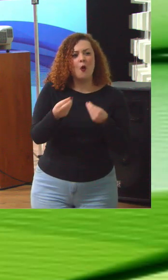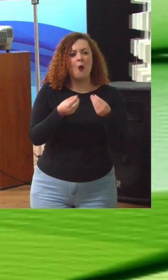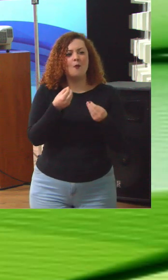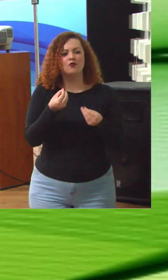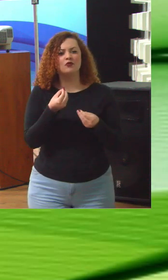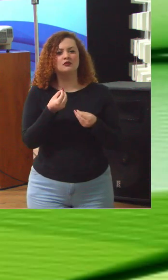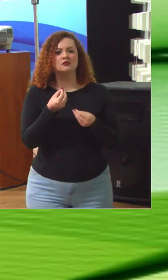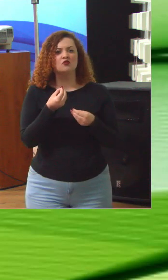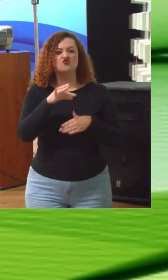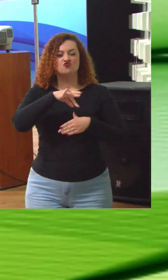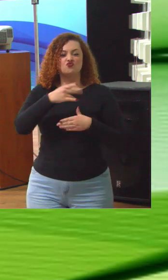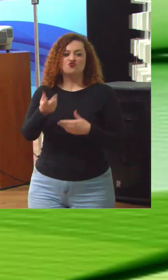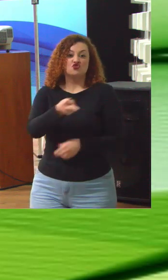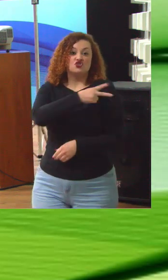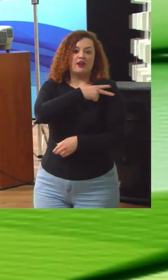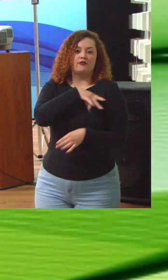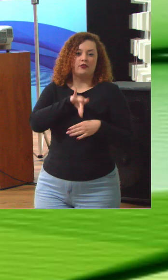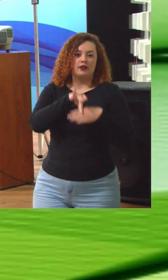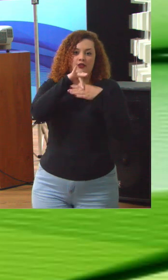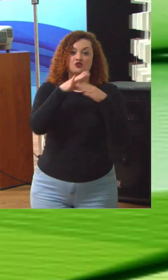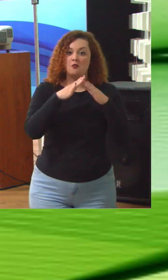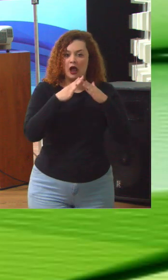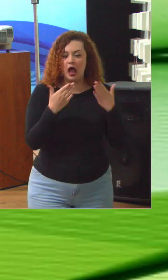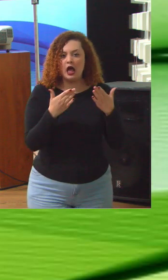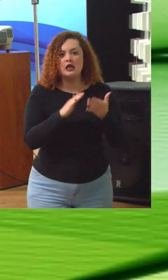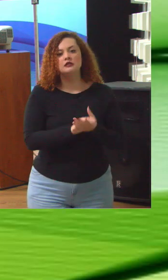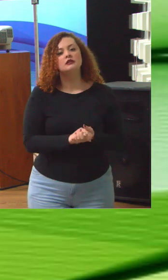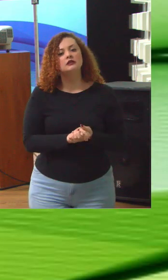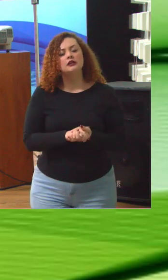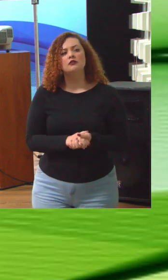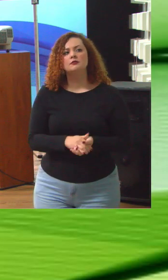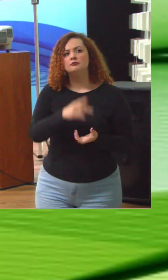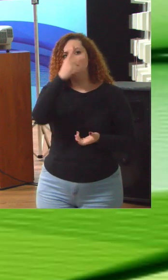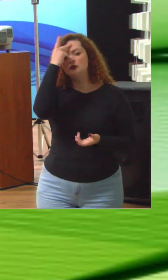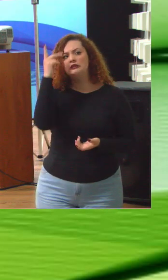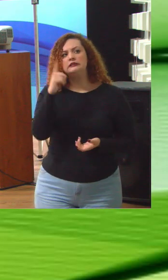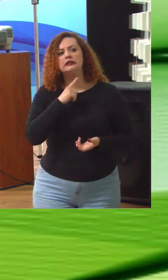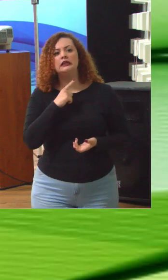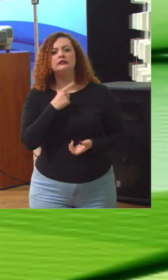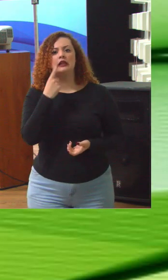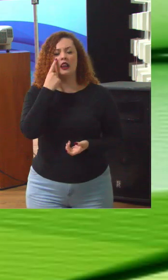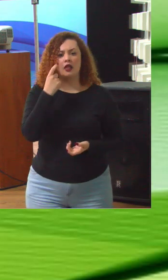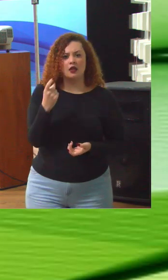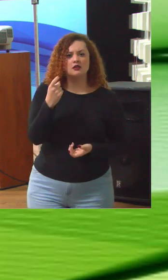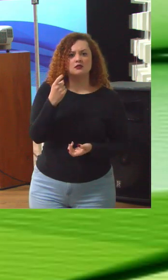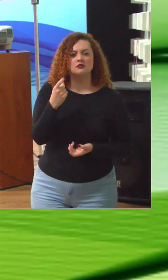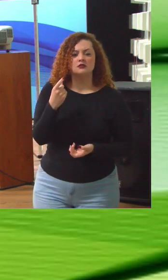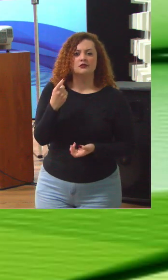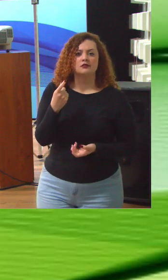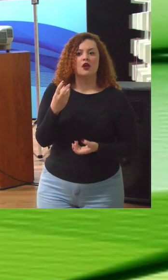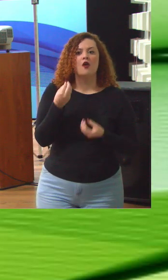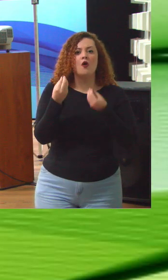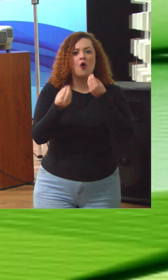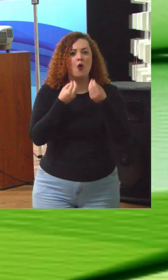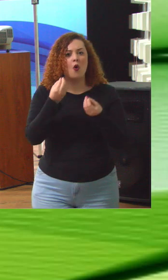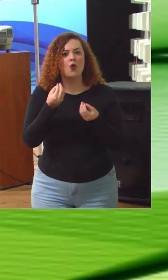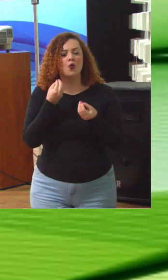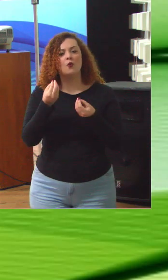uma casa e os agentes externos interessados nos resultados de uma dada organização, como é que eles